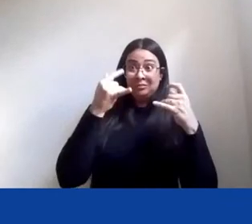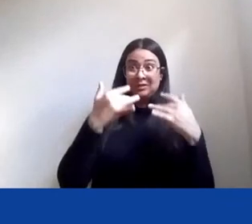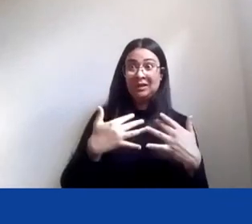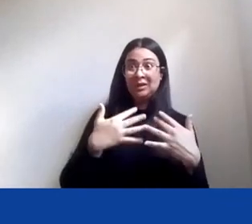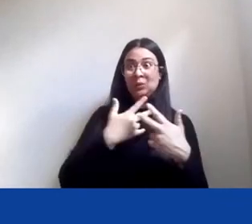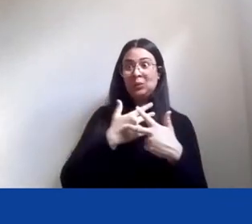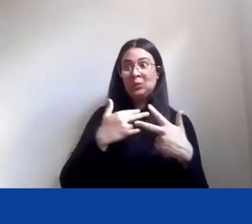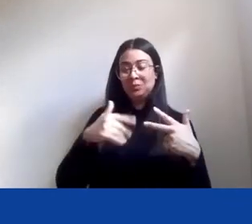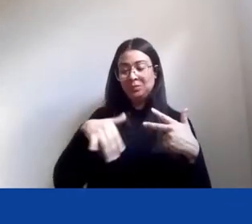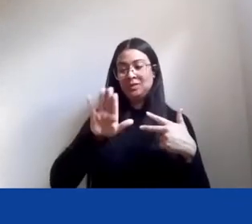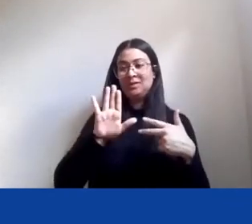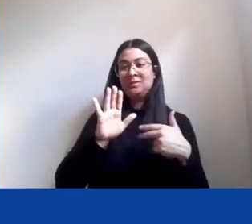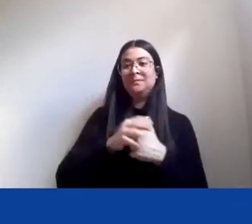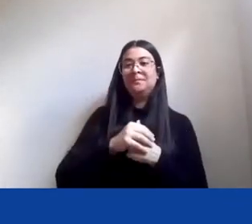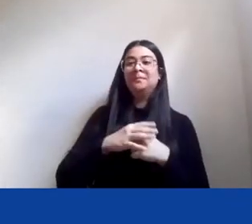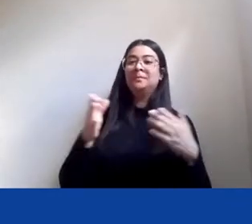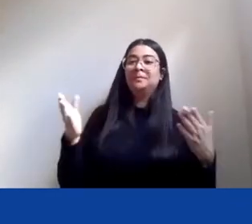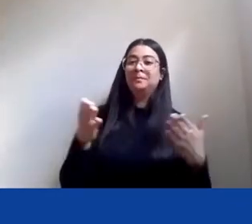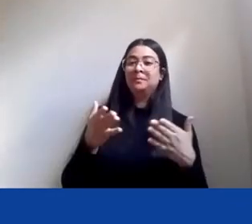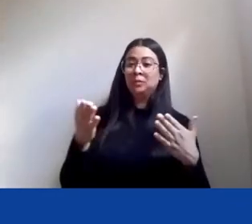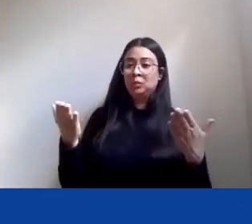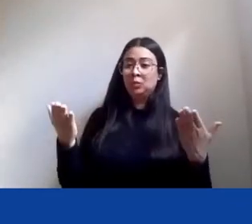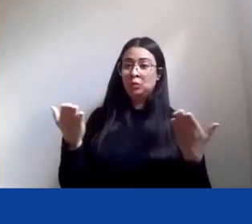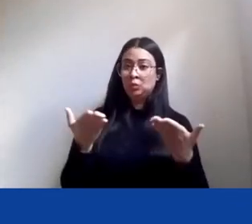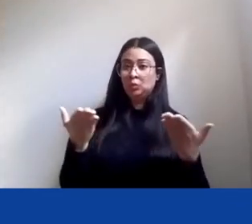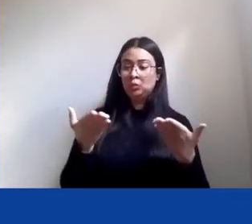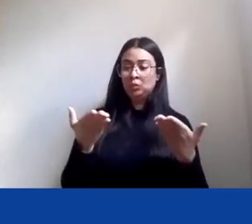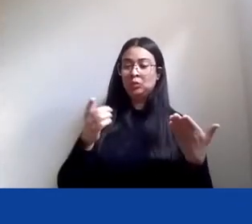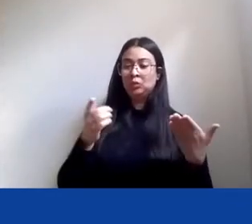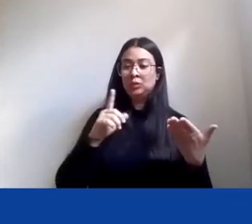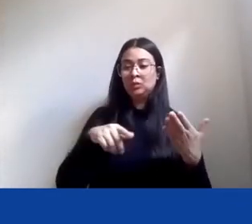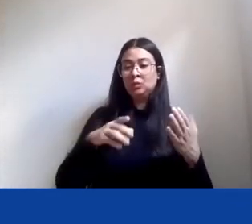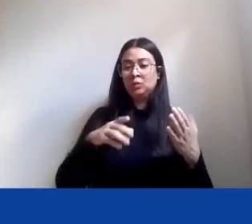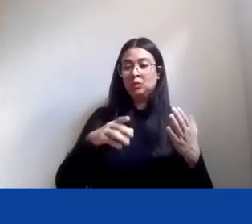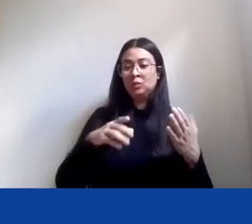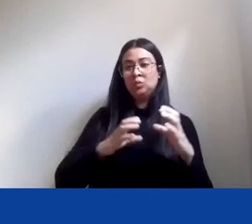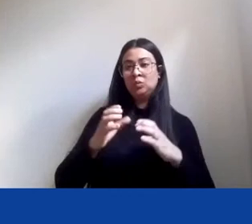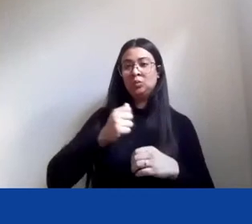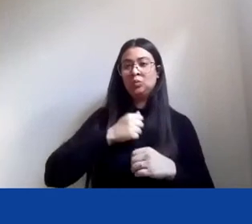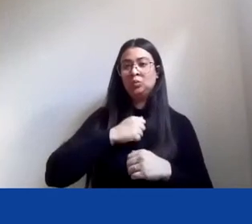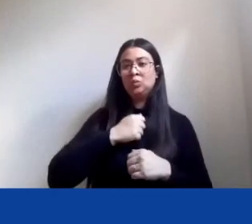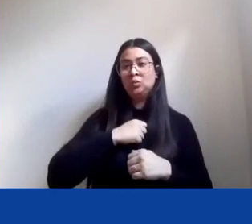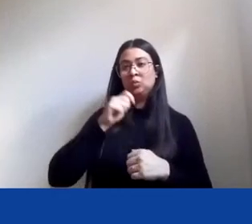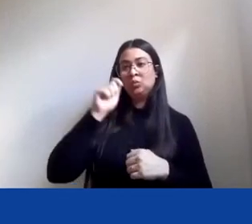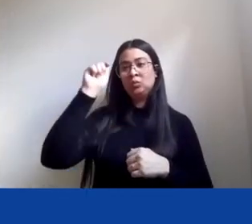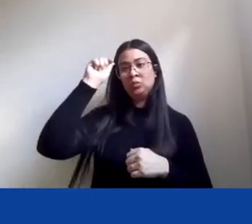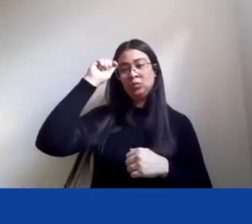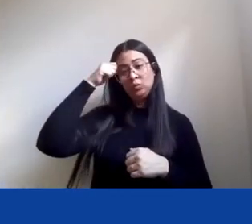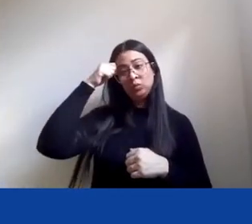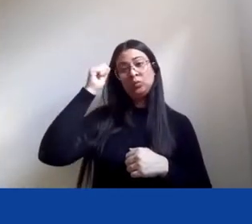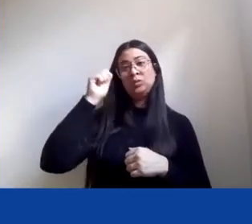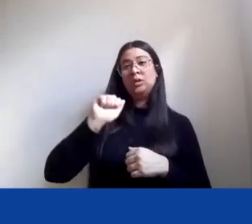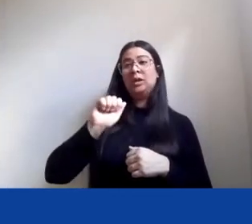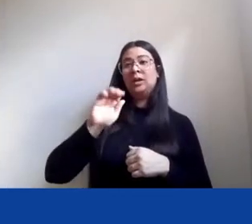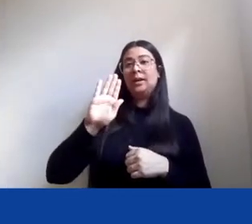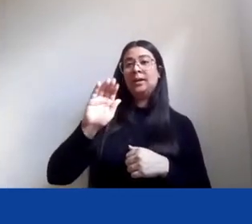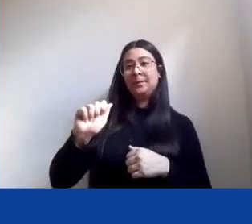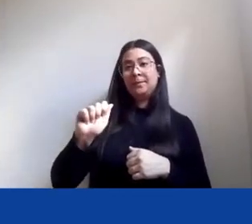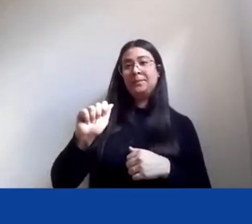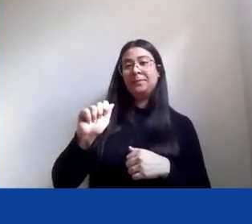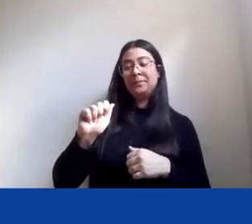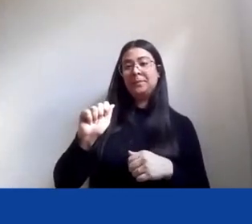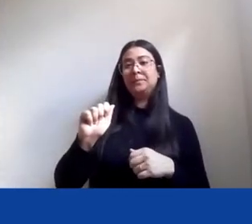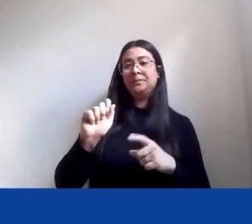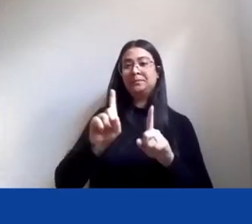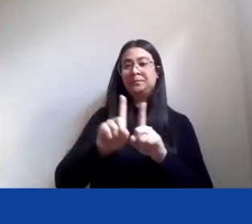E agora, atualmente, ela é coordenadora do Comitê de Antropólogos Negros da ABBA, da Associação Nacional de